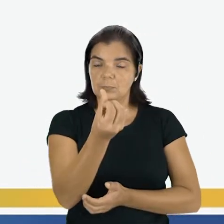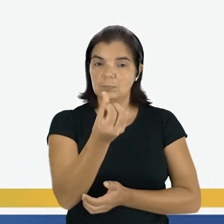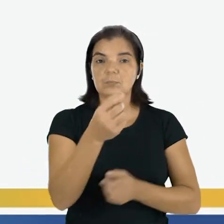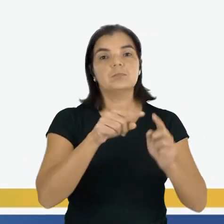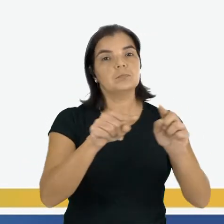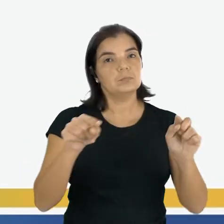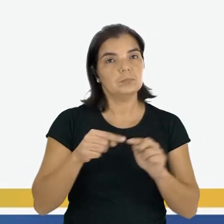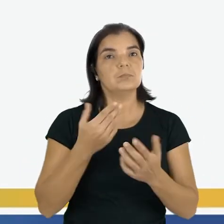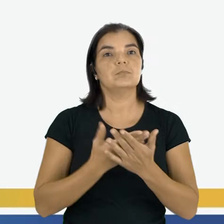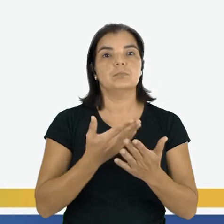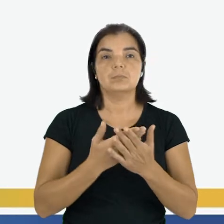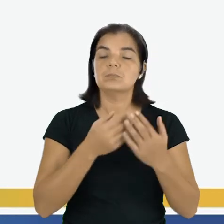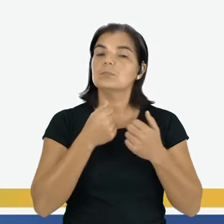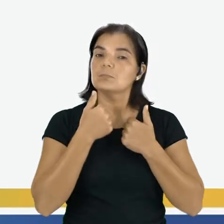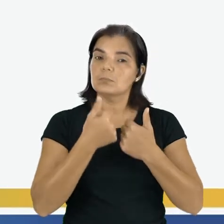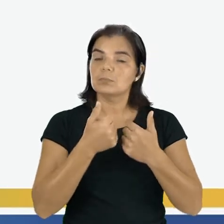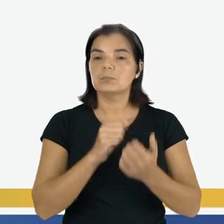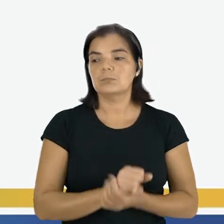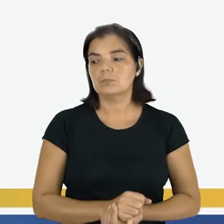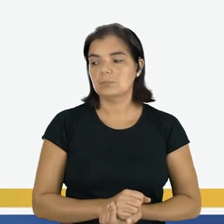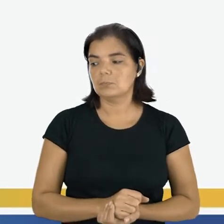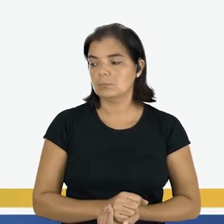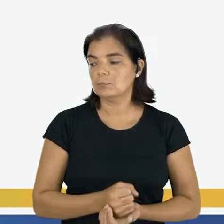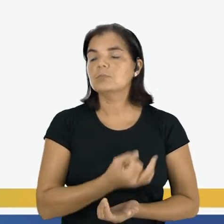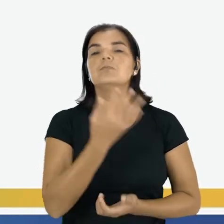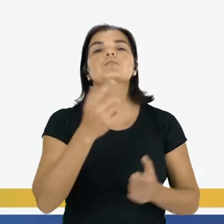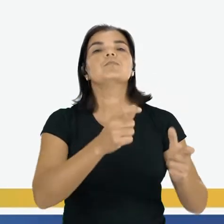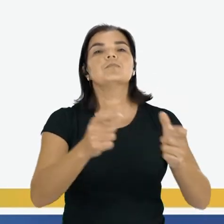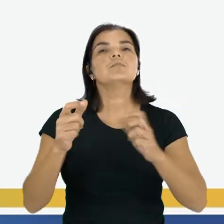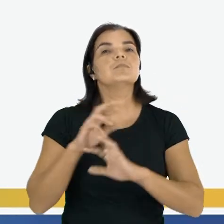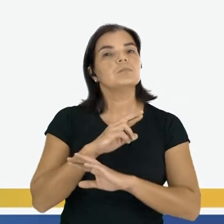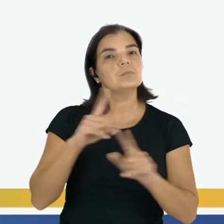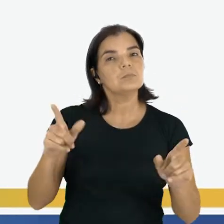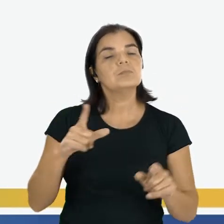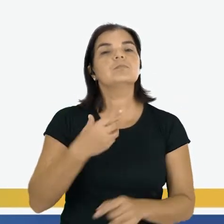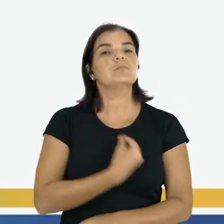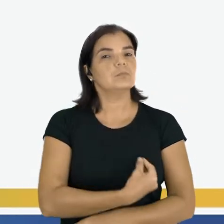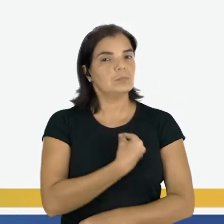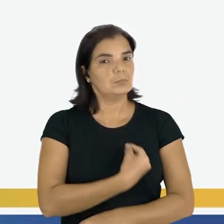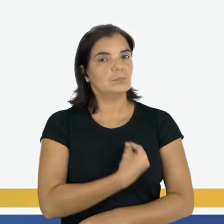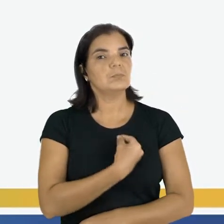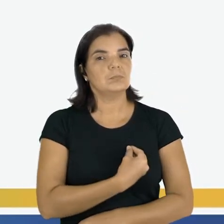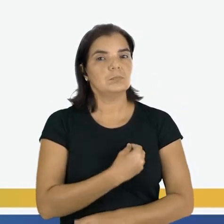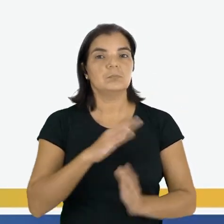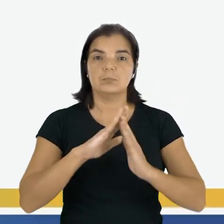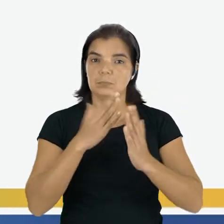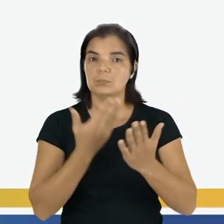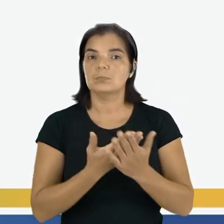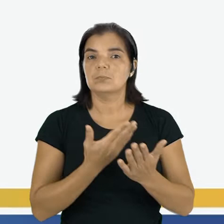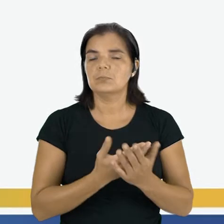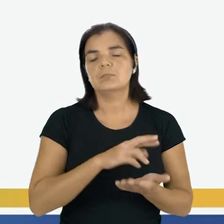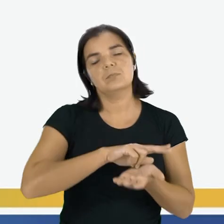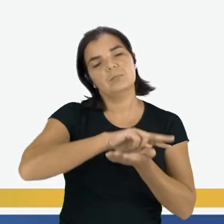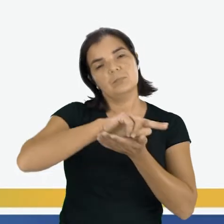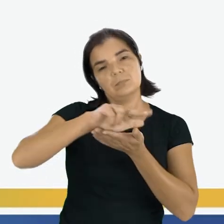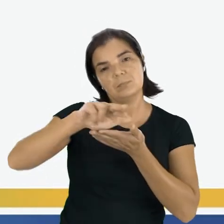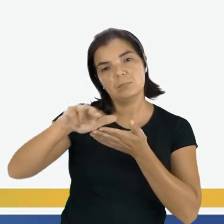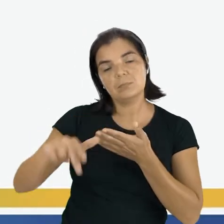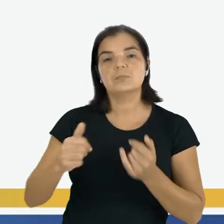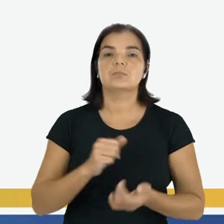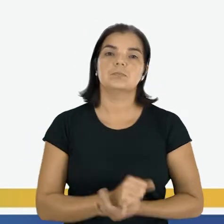Muito bem. Quantos espaços diferentes há nessa escola? Vários espaços.